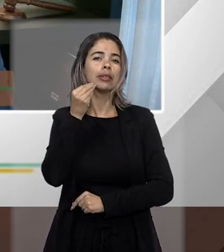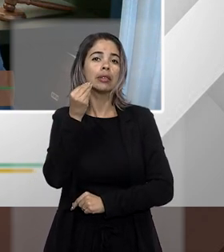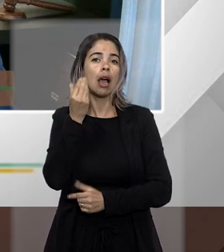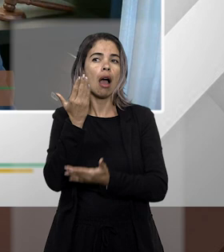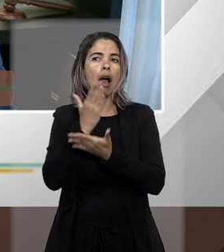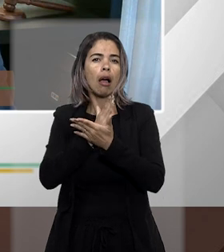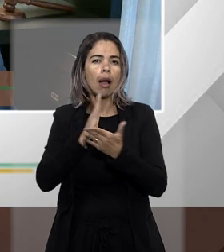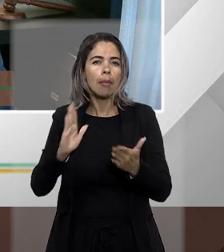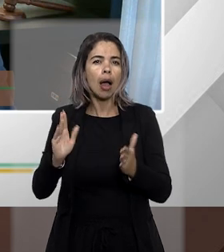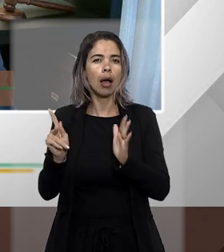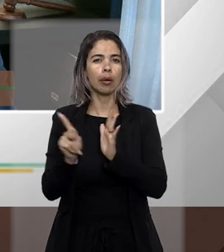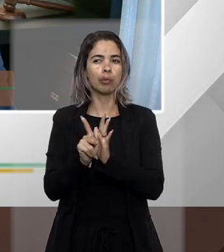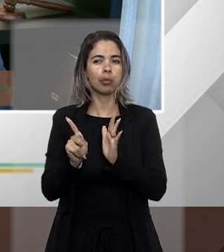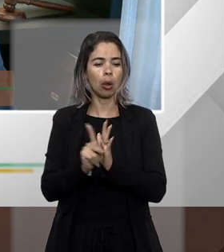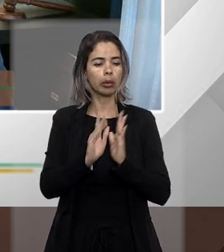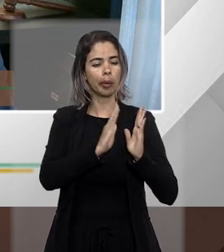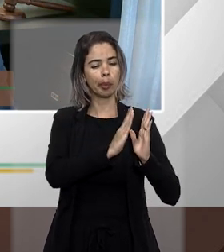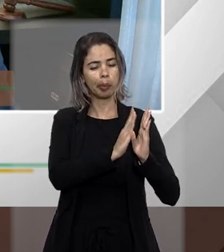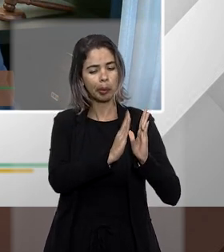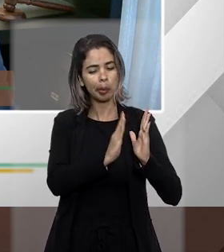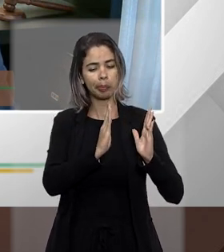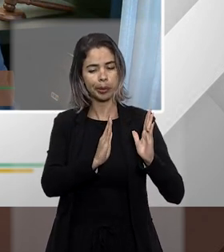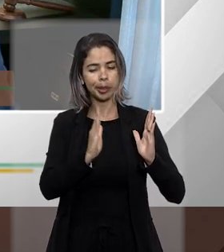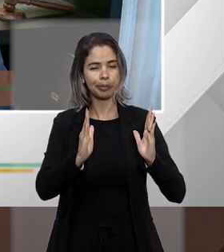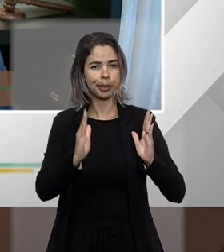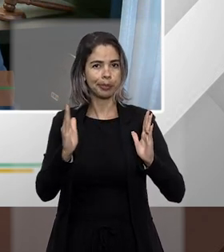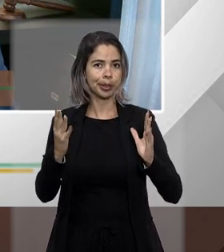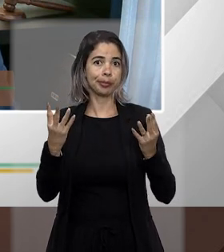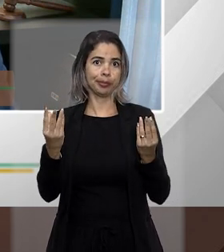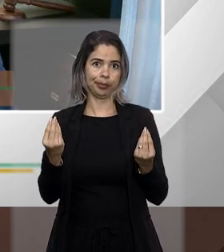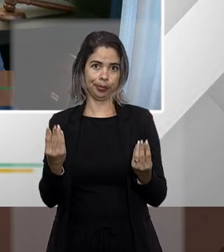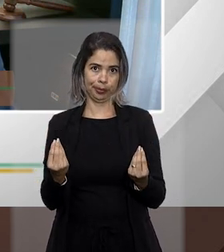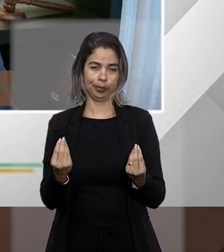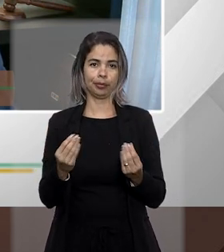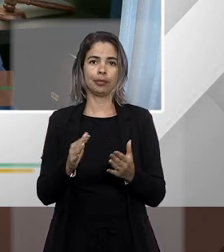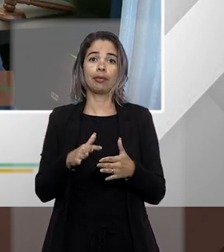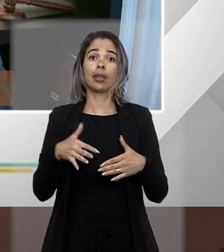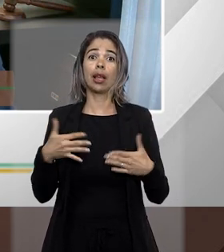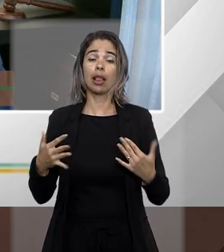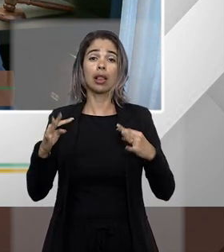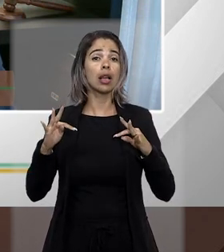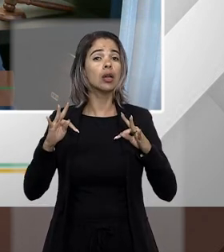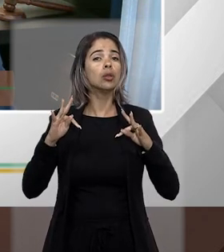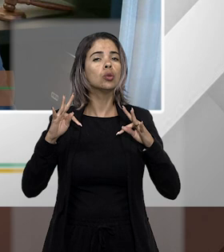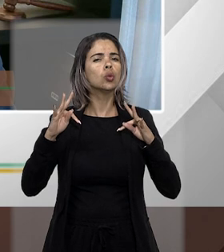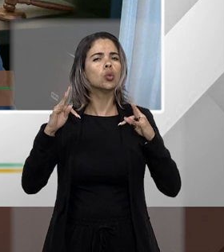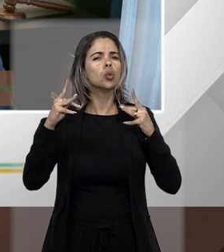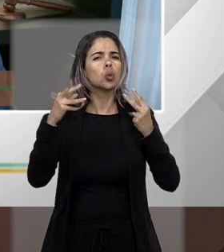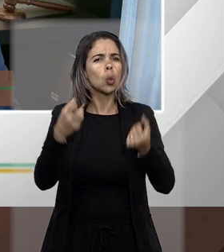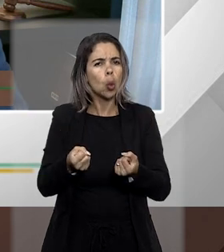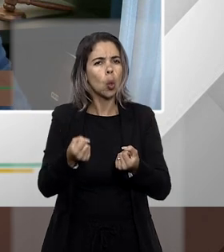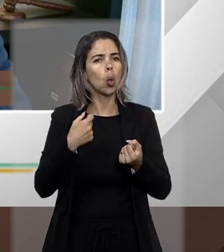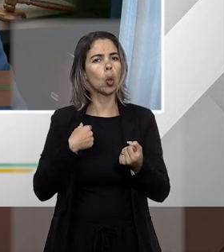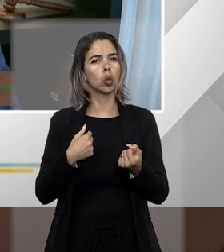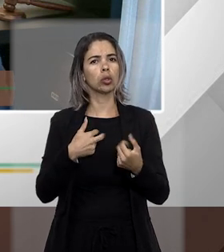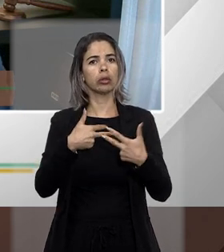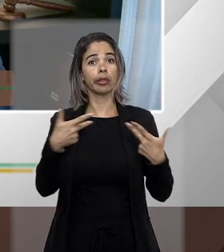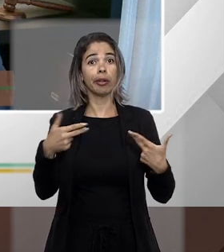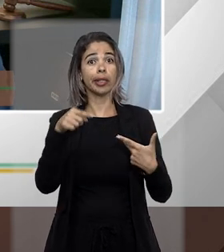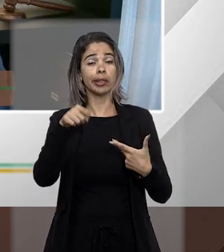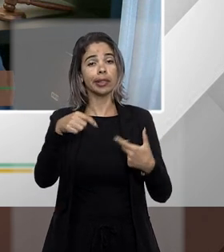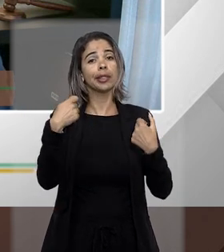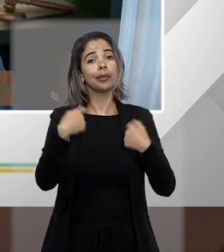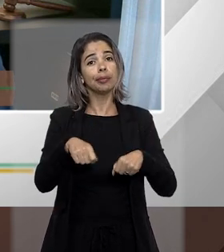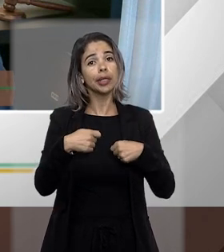eu entendo que todas essas questões devem ser trazidas no processo nas próprias